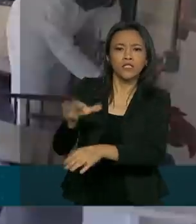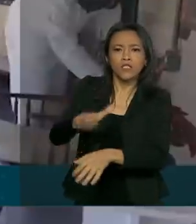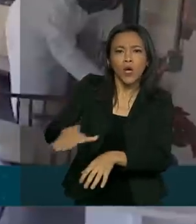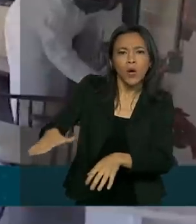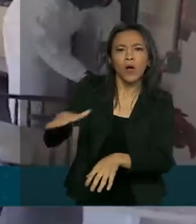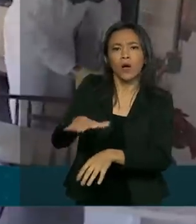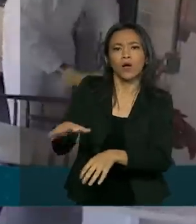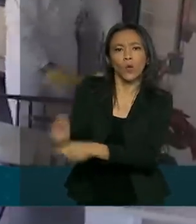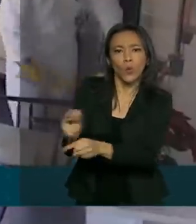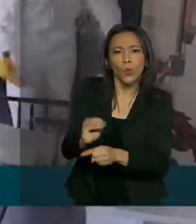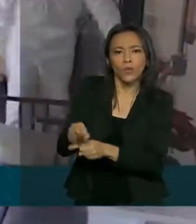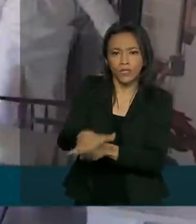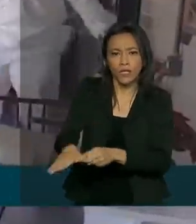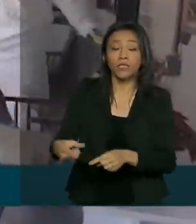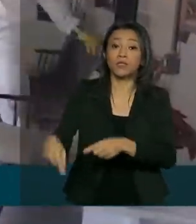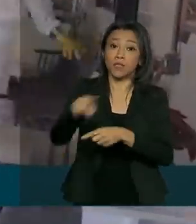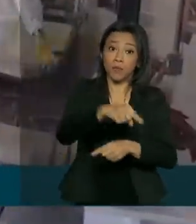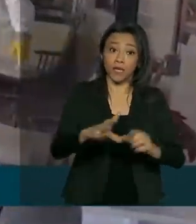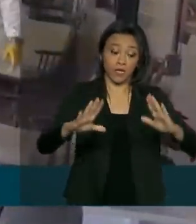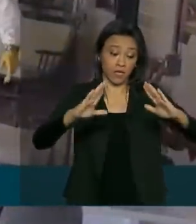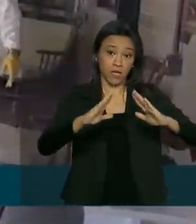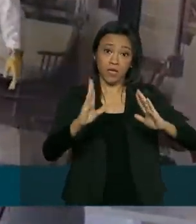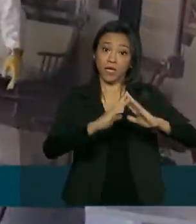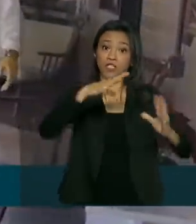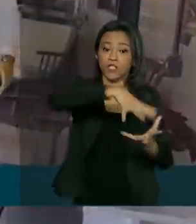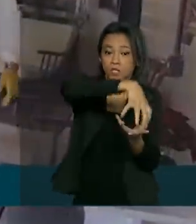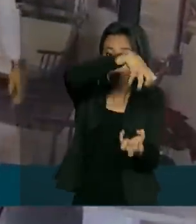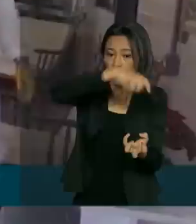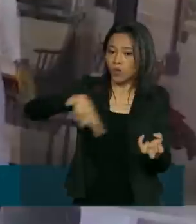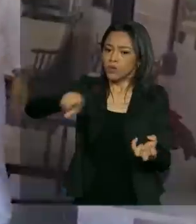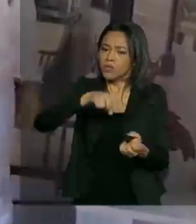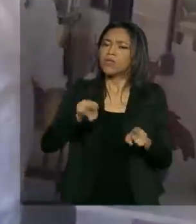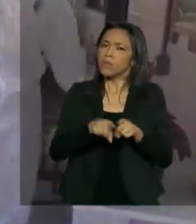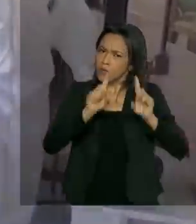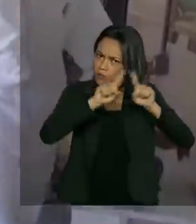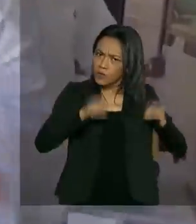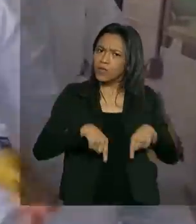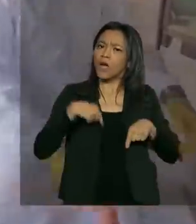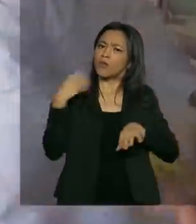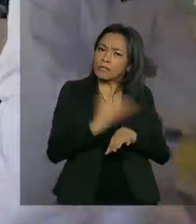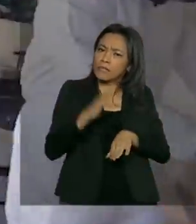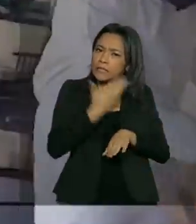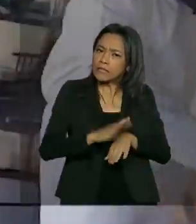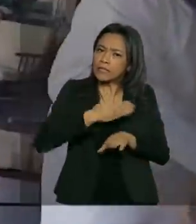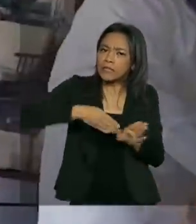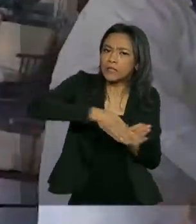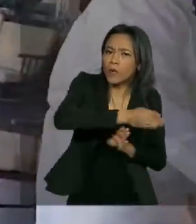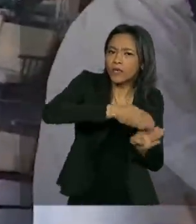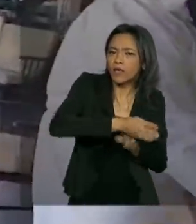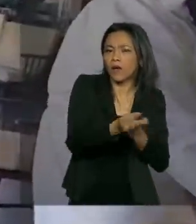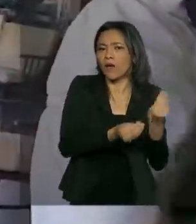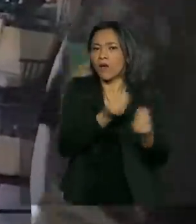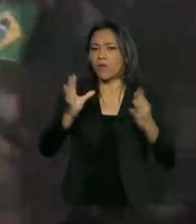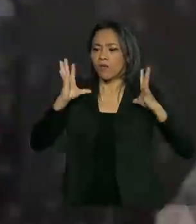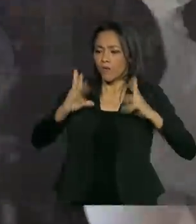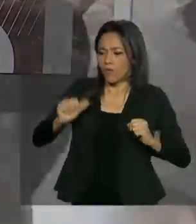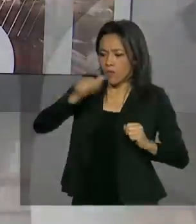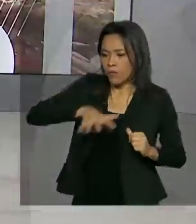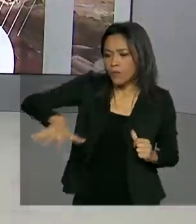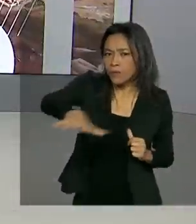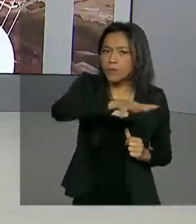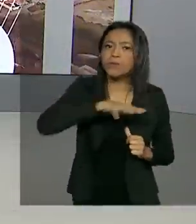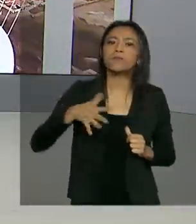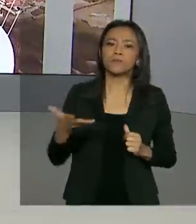idosos. Cerca de 30 funcionários do Instituto também foram capacitados para fazer novas descontaminações.